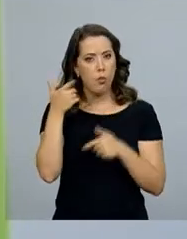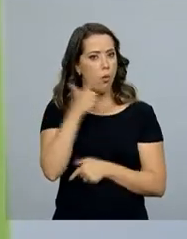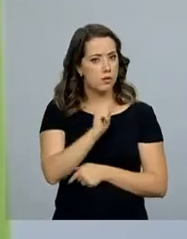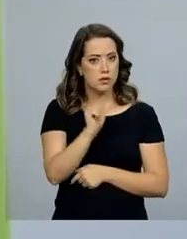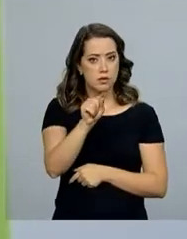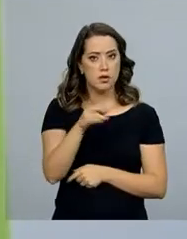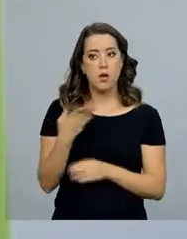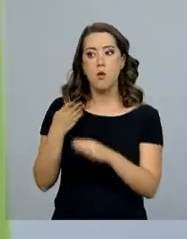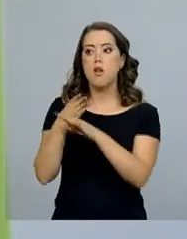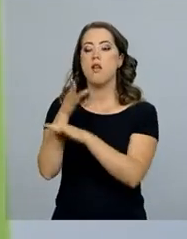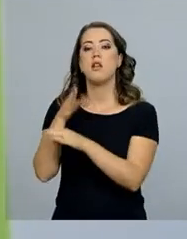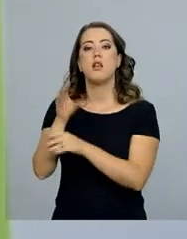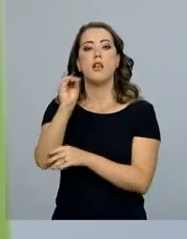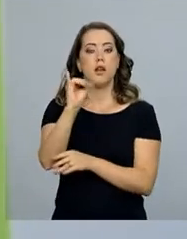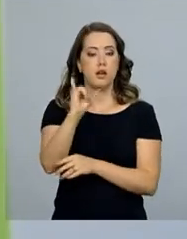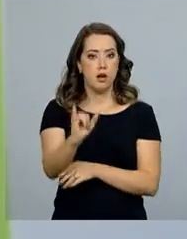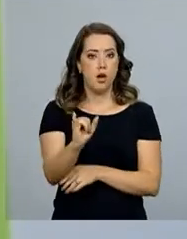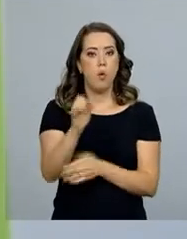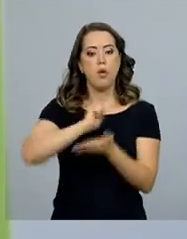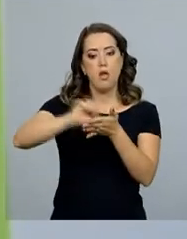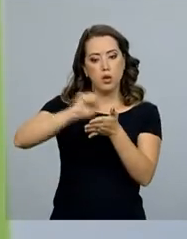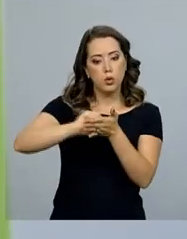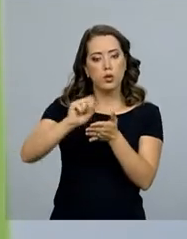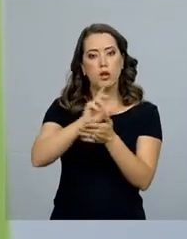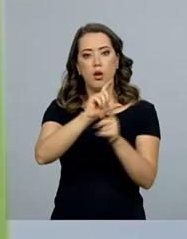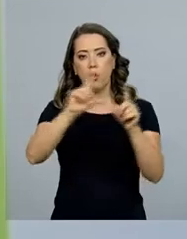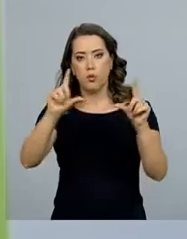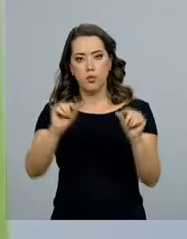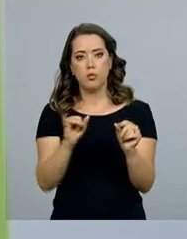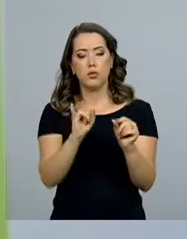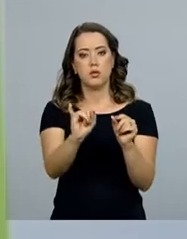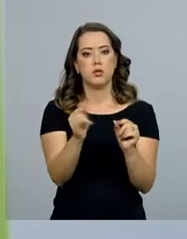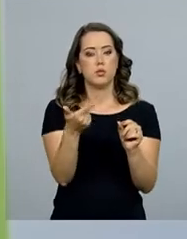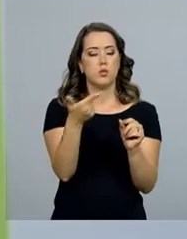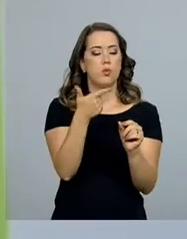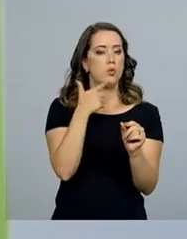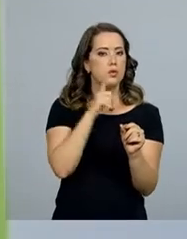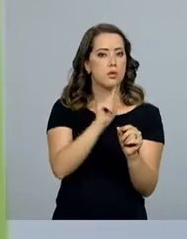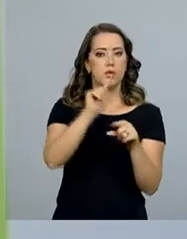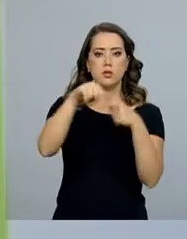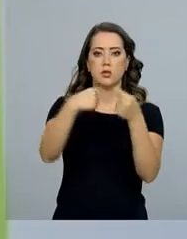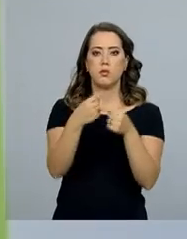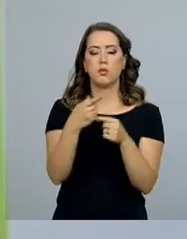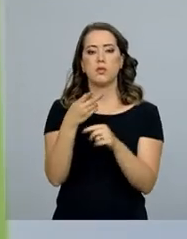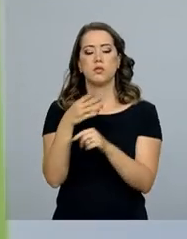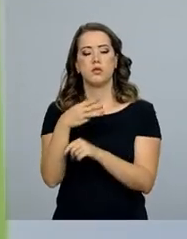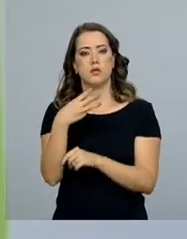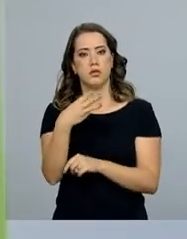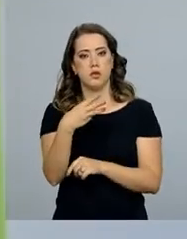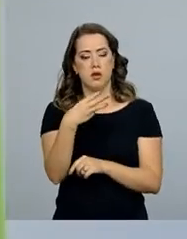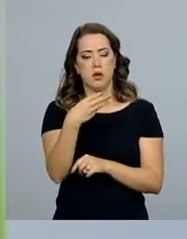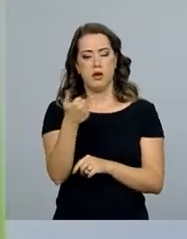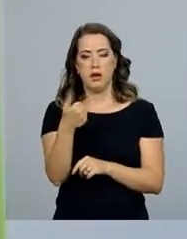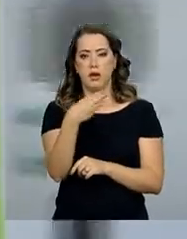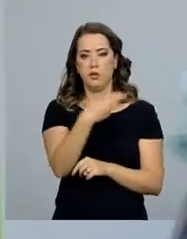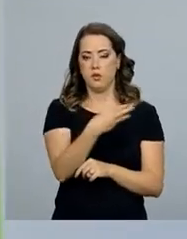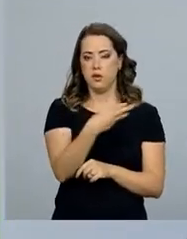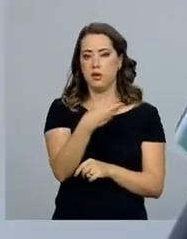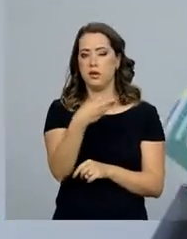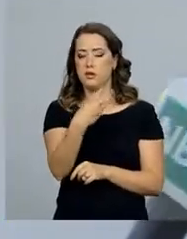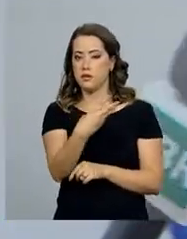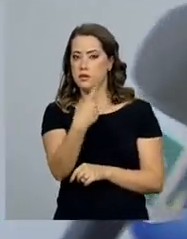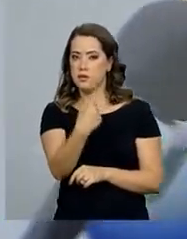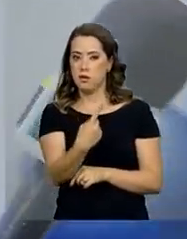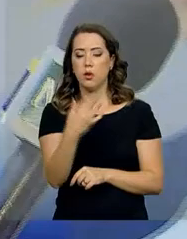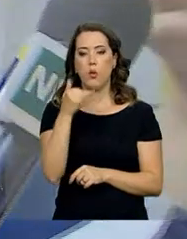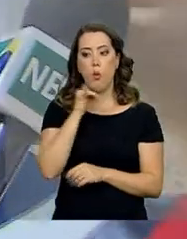operadora pedindo a manutenção, anotar o número do protocolo e caso isso não ocorra, entrar em contato com a Anatel no 1331 e informar. Ok,